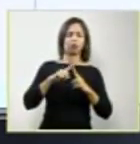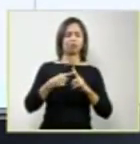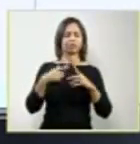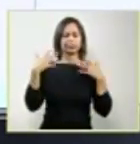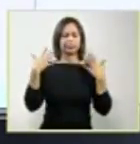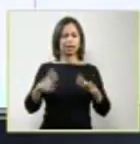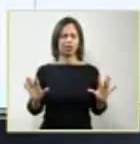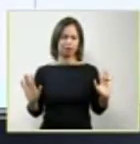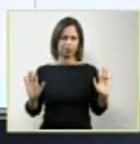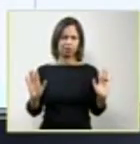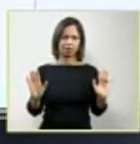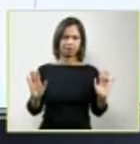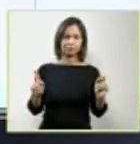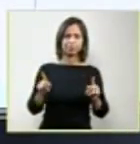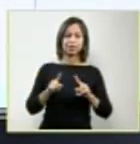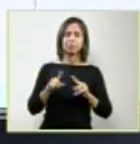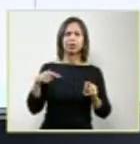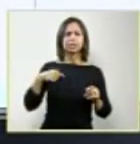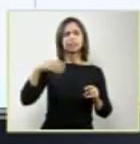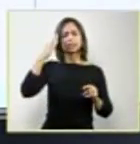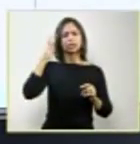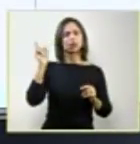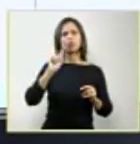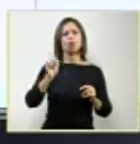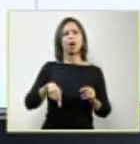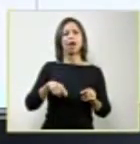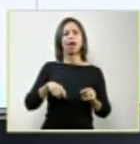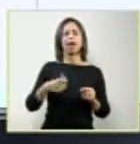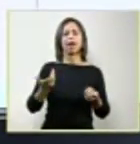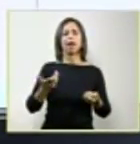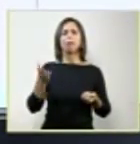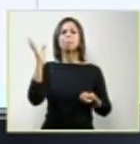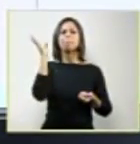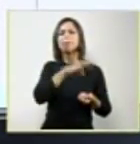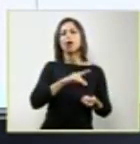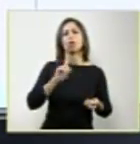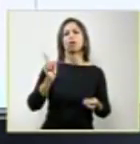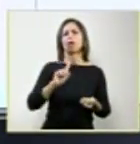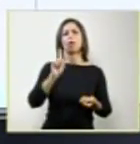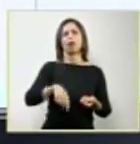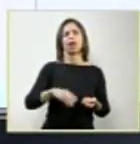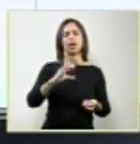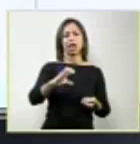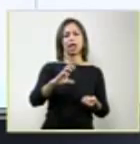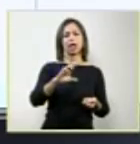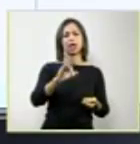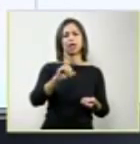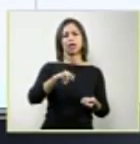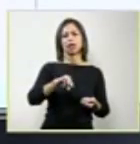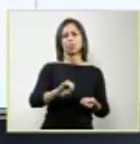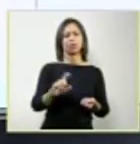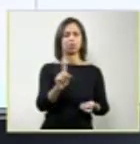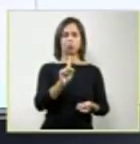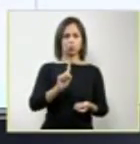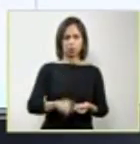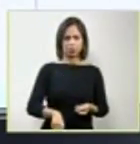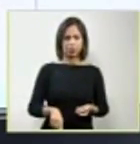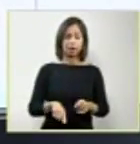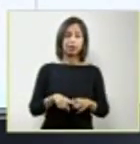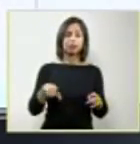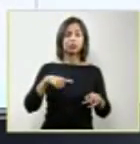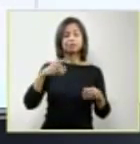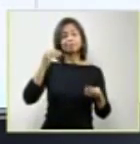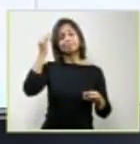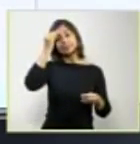entendemos que não é crime, entendemos que estamos fazendo o bem e pretendemos que essa